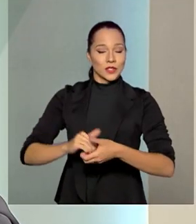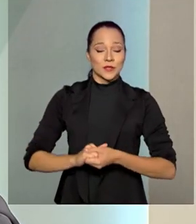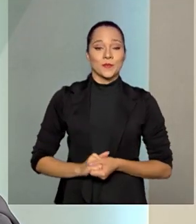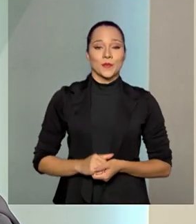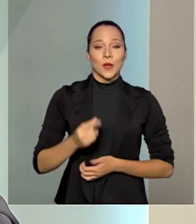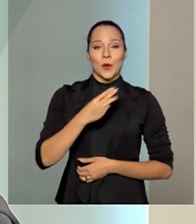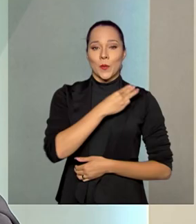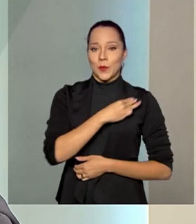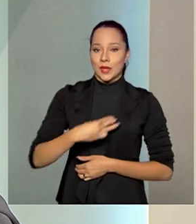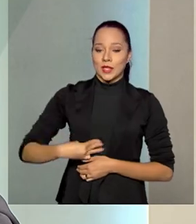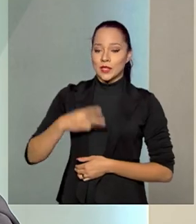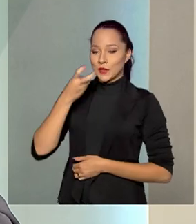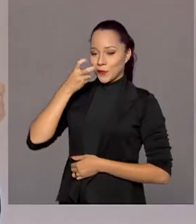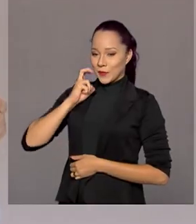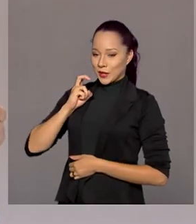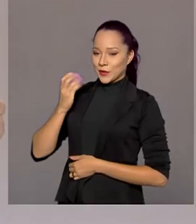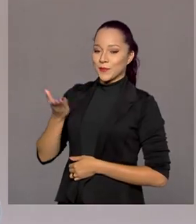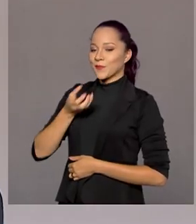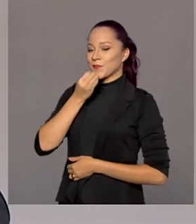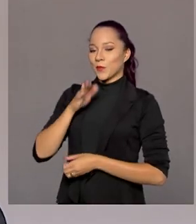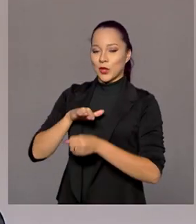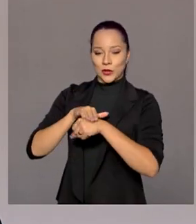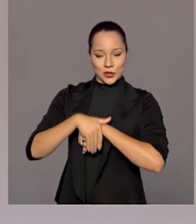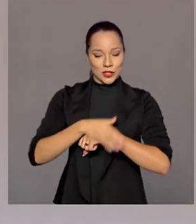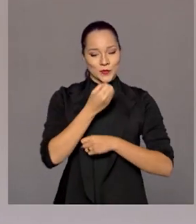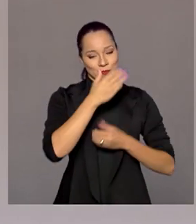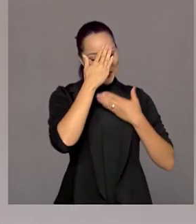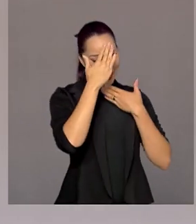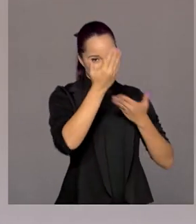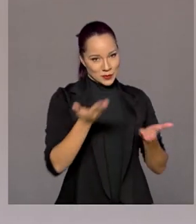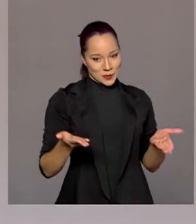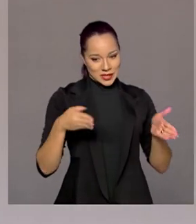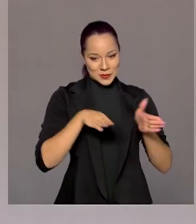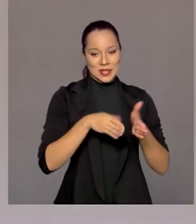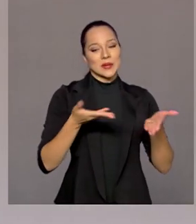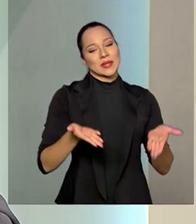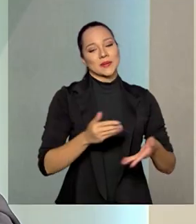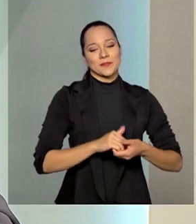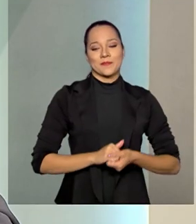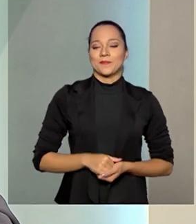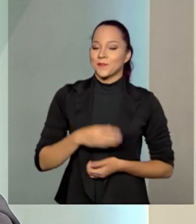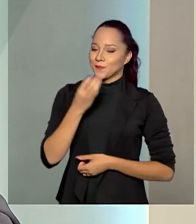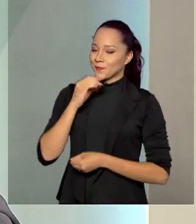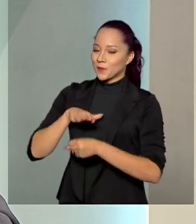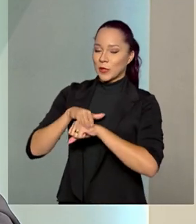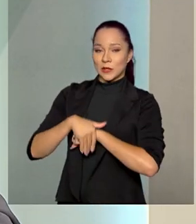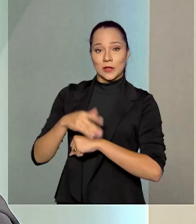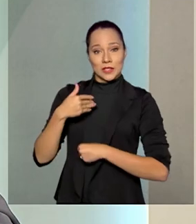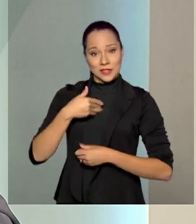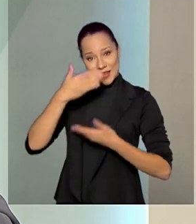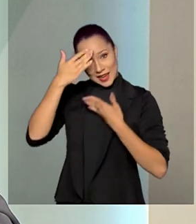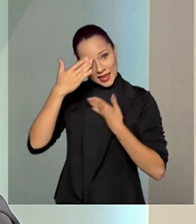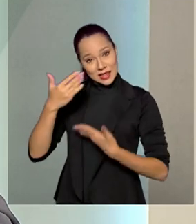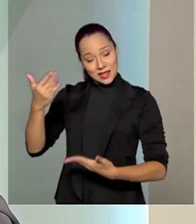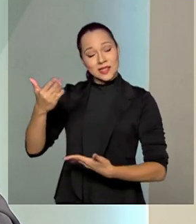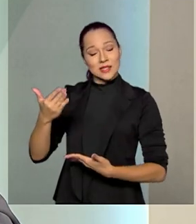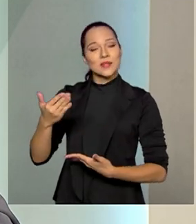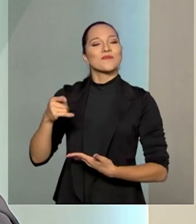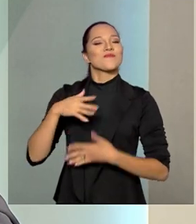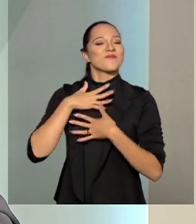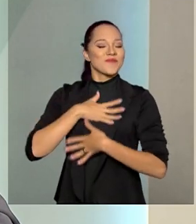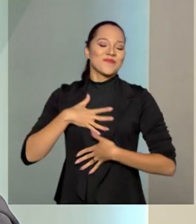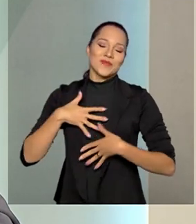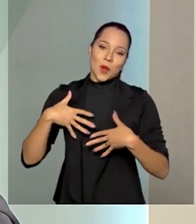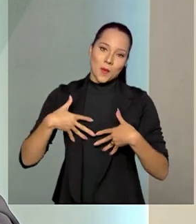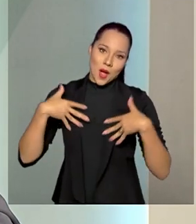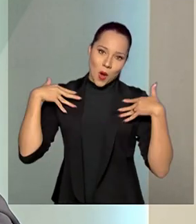o ministro Bento Albuquerque. Boa noite, ministro. Muito obrigado pela presença aqui no Brasil em Pauta. Boa noite. Eu é que agradeço. É um prazer e uma